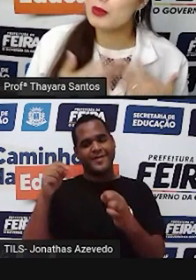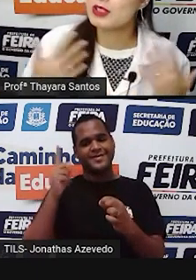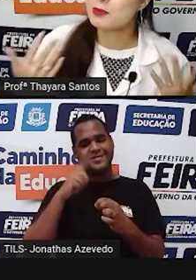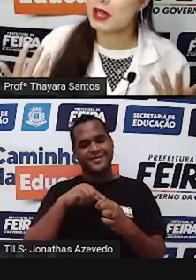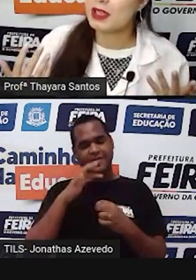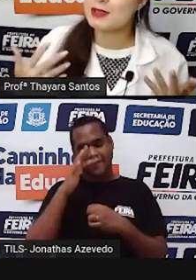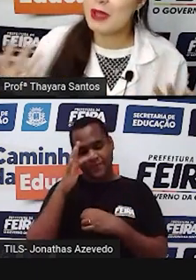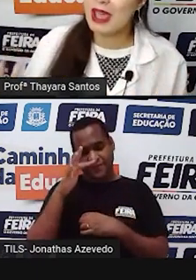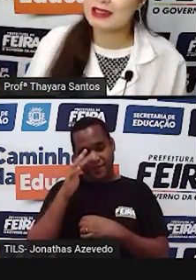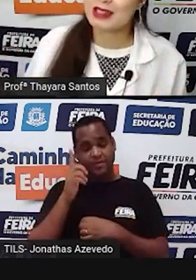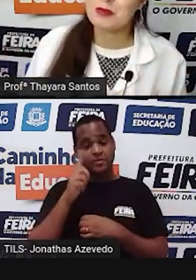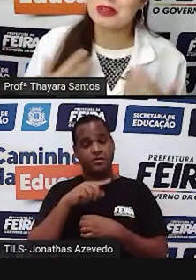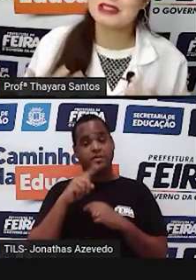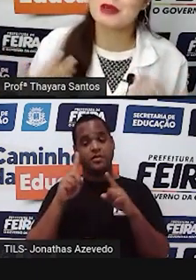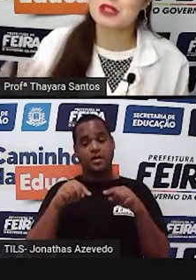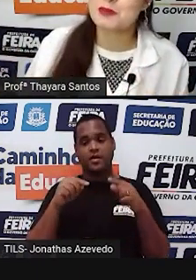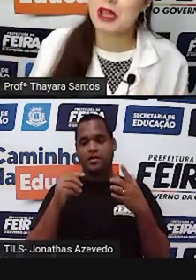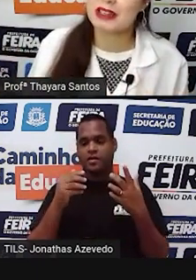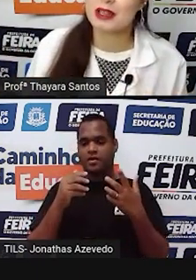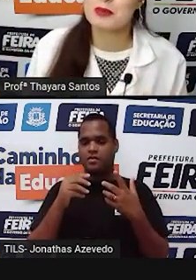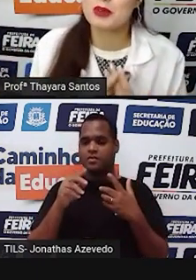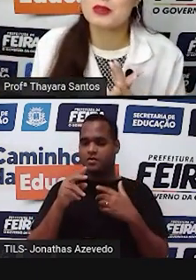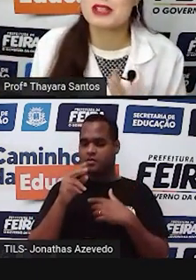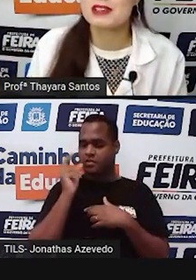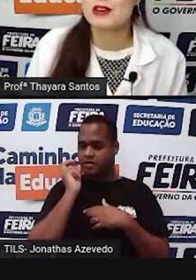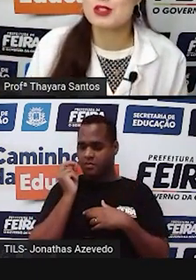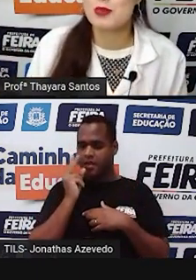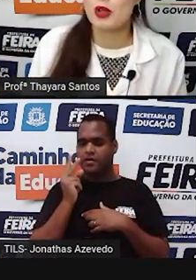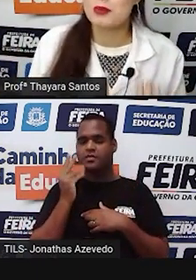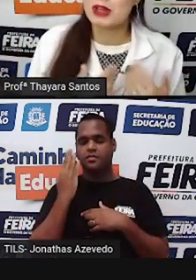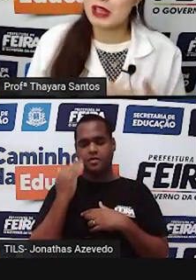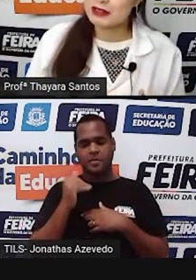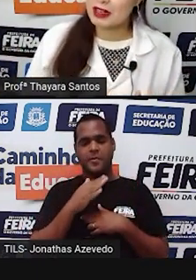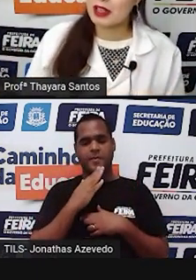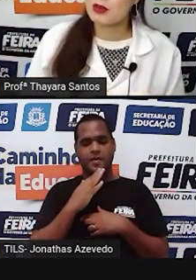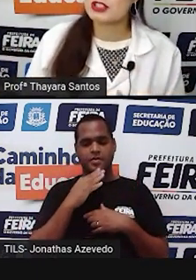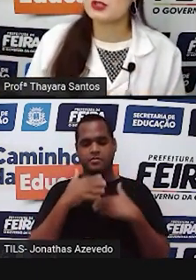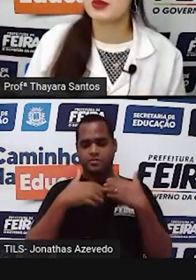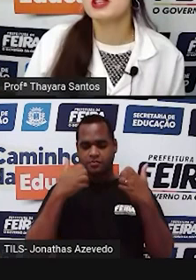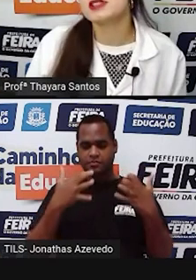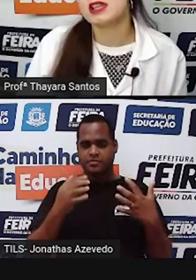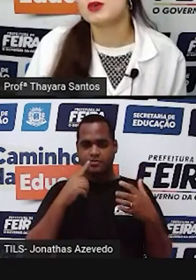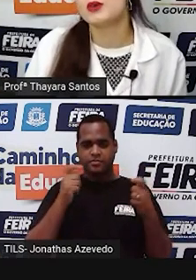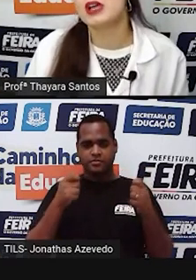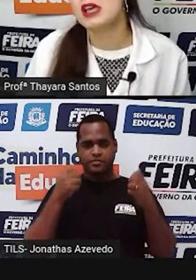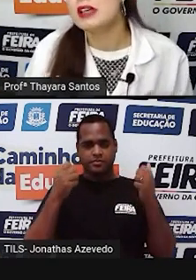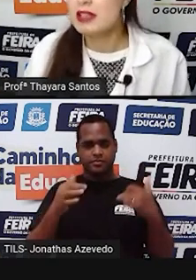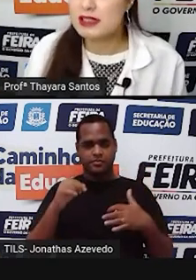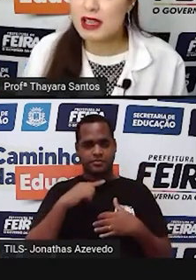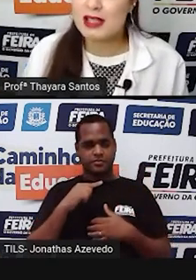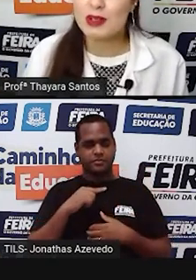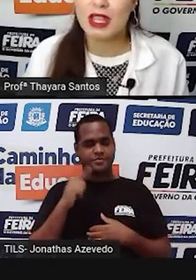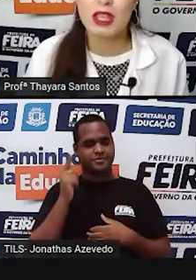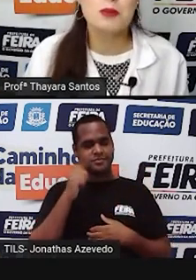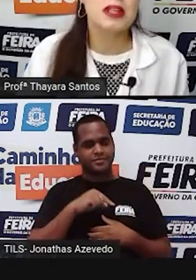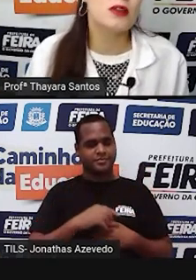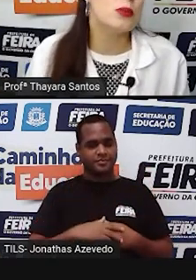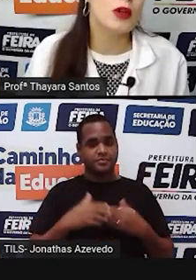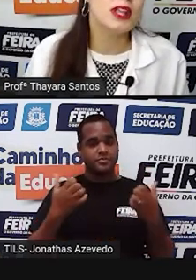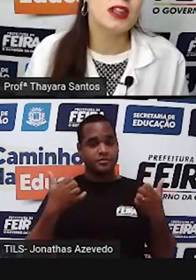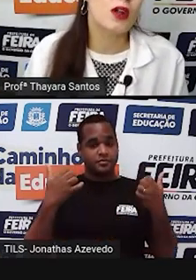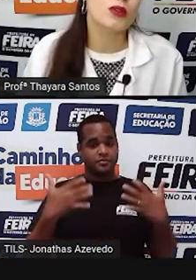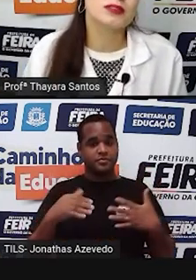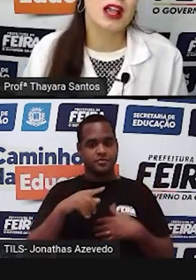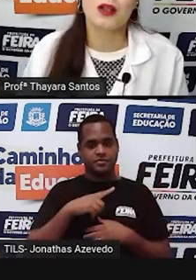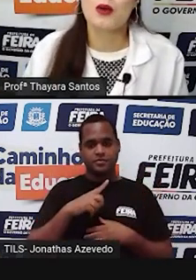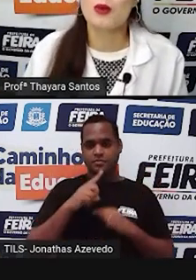flor é muito esperta, né? A planta é muito esperta, ela produz esse grão de pólen para atrair o agente polinizador. Nesse caso aqui, Mendel